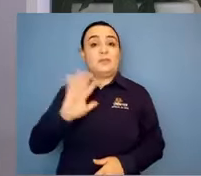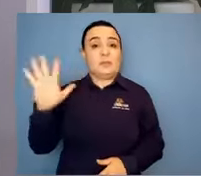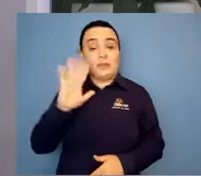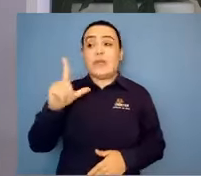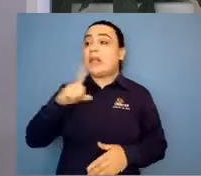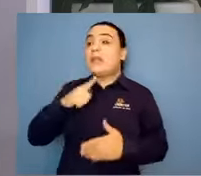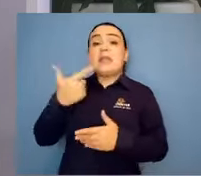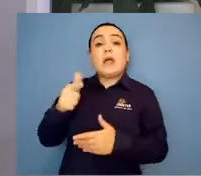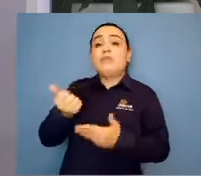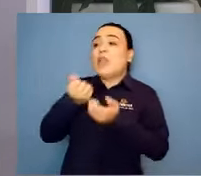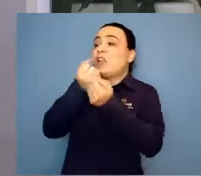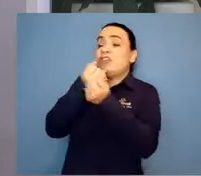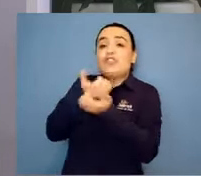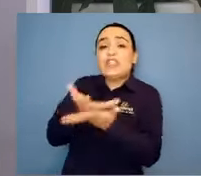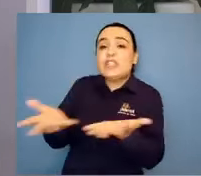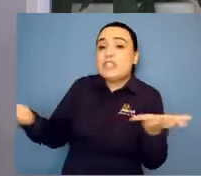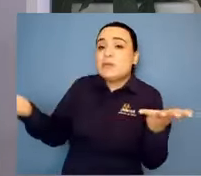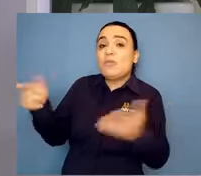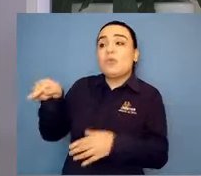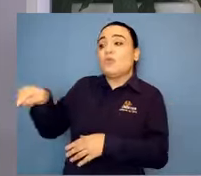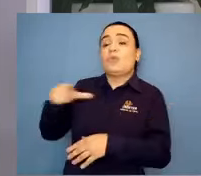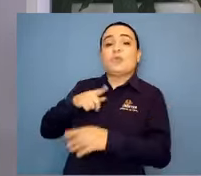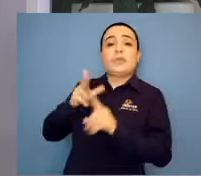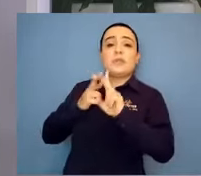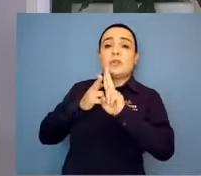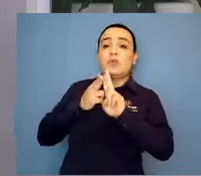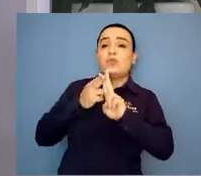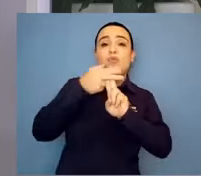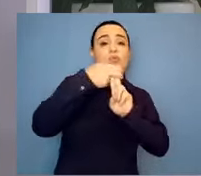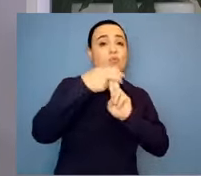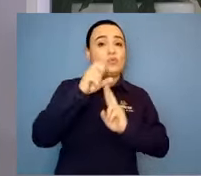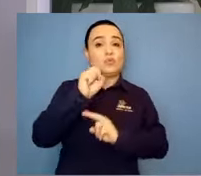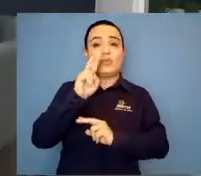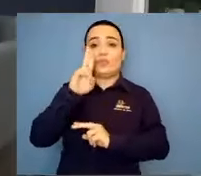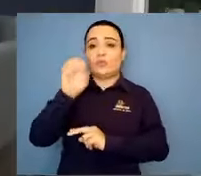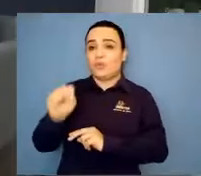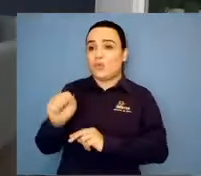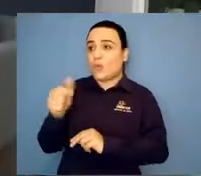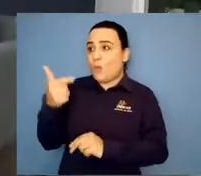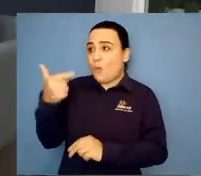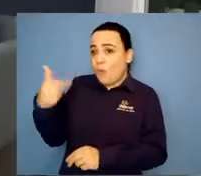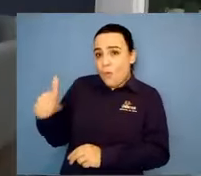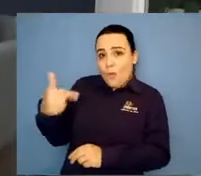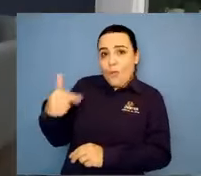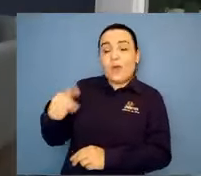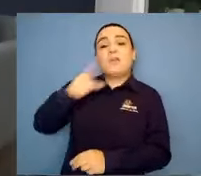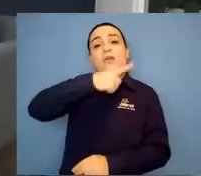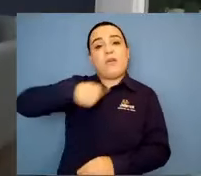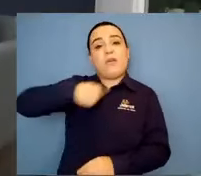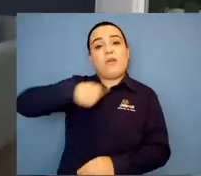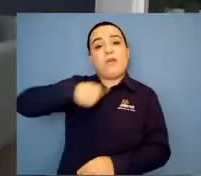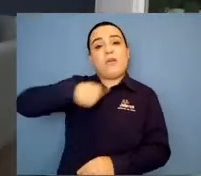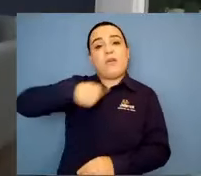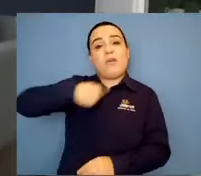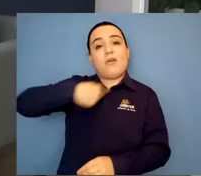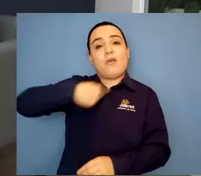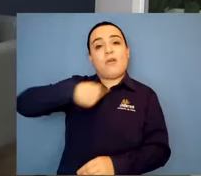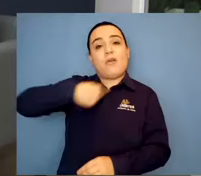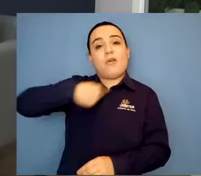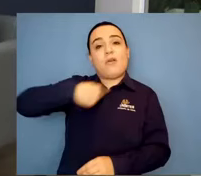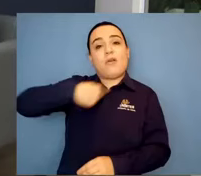teve o primeiro filho, sem nenhum problema, sem nenhuma doença rara, sem nenhuma